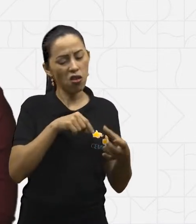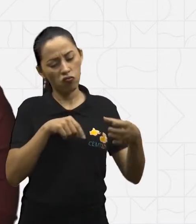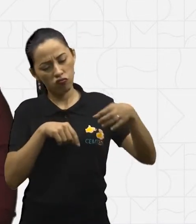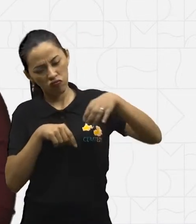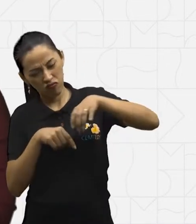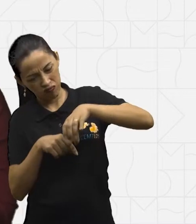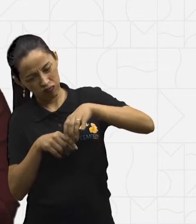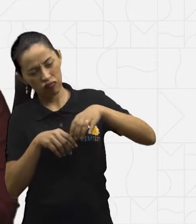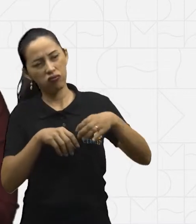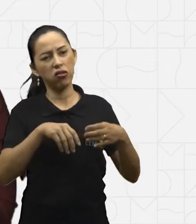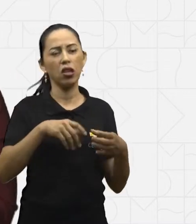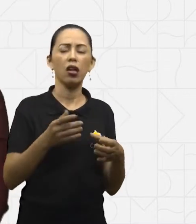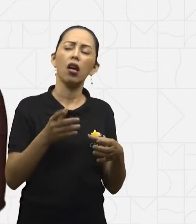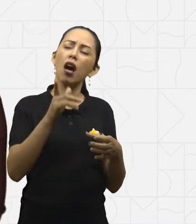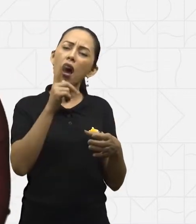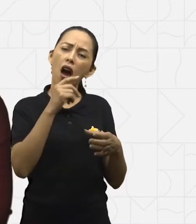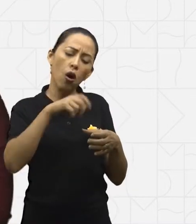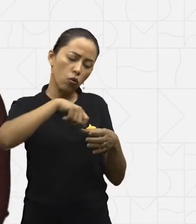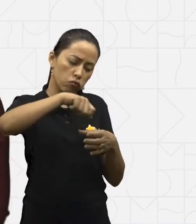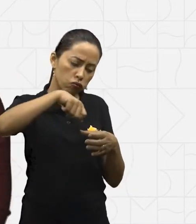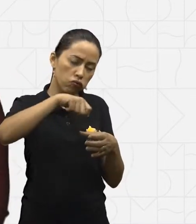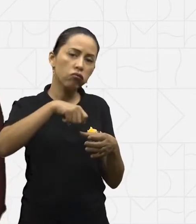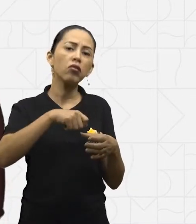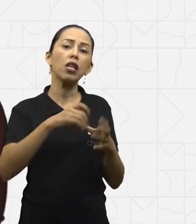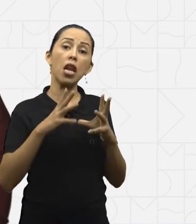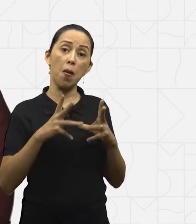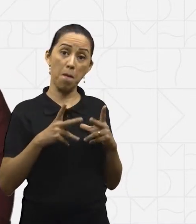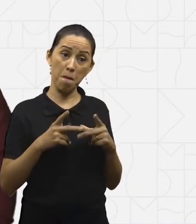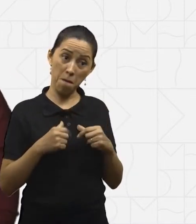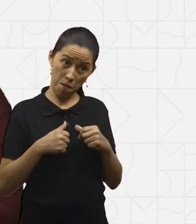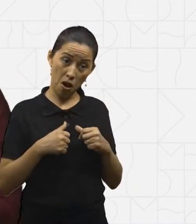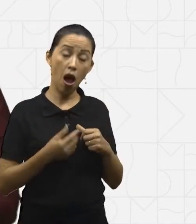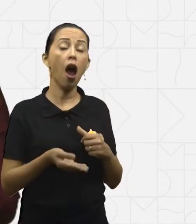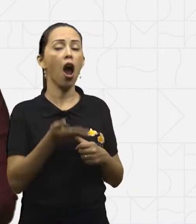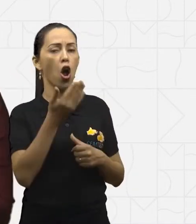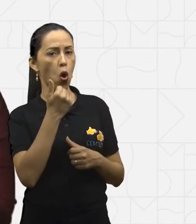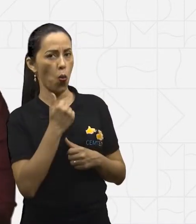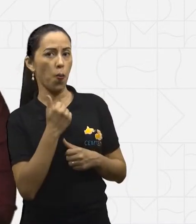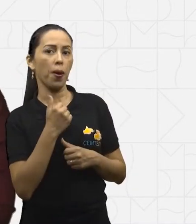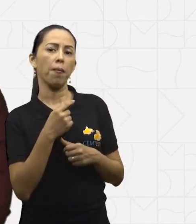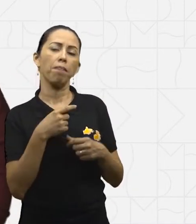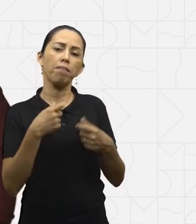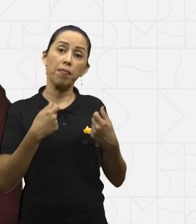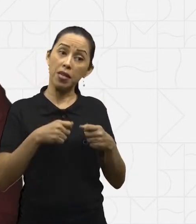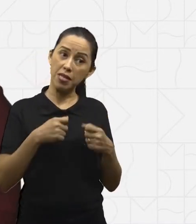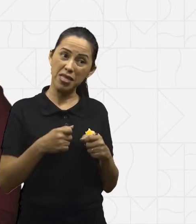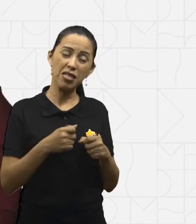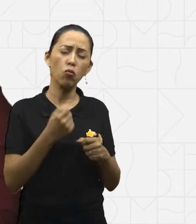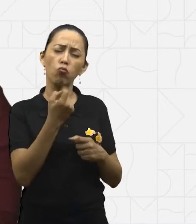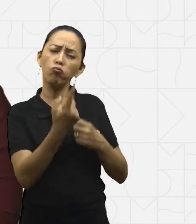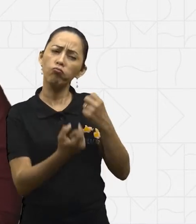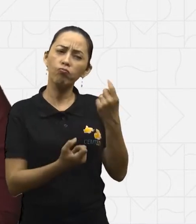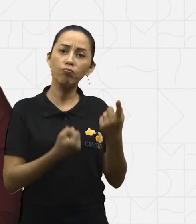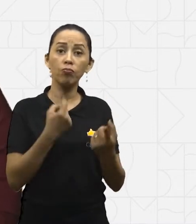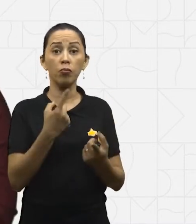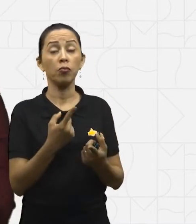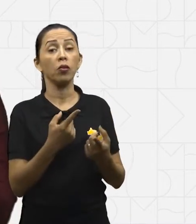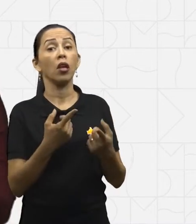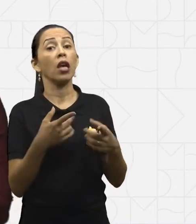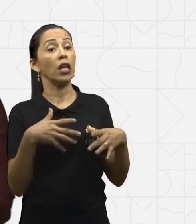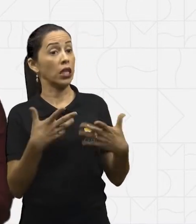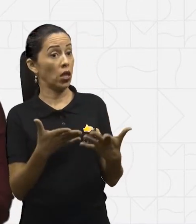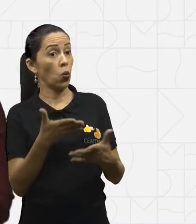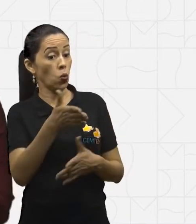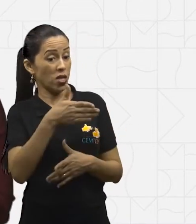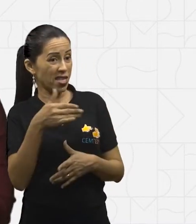fazer o consumo. Não tem problema, desde que seja uma alimentação periódica. Sardinha enlatada é um bom alimento também para ser consumido.